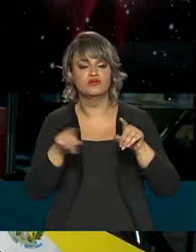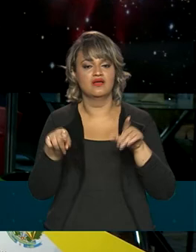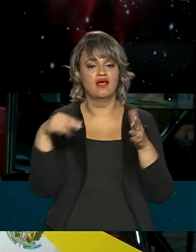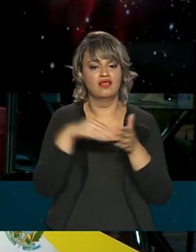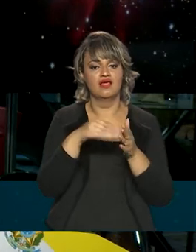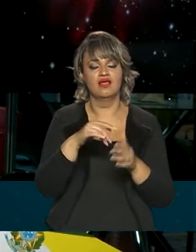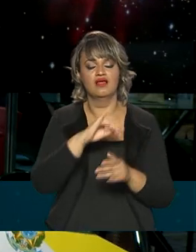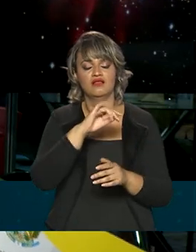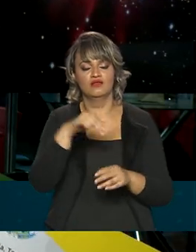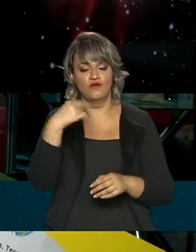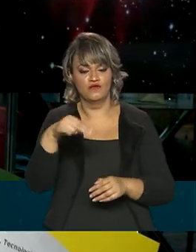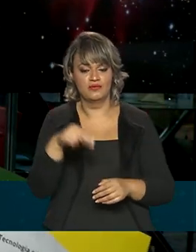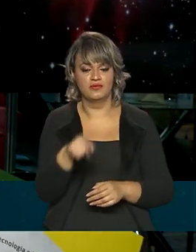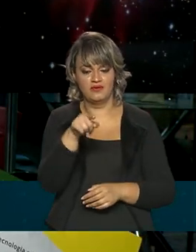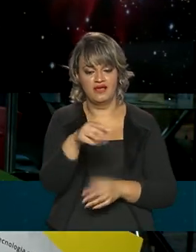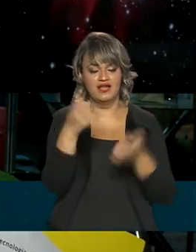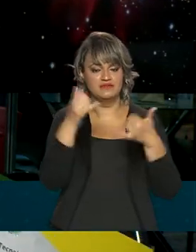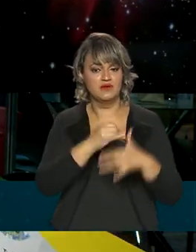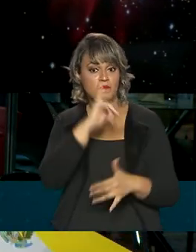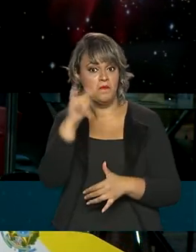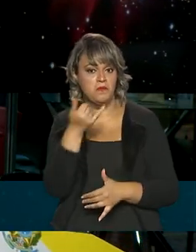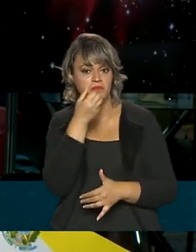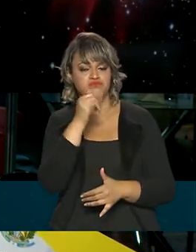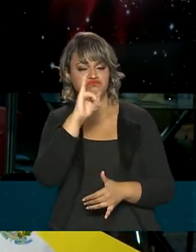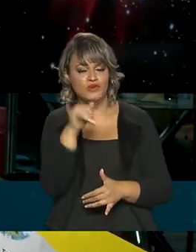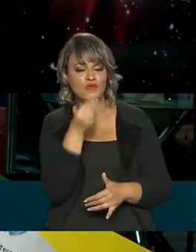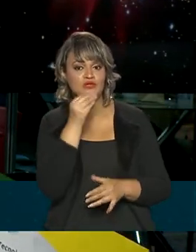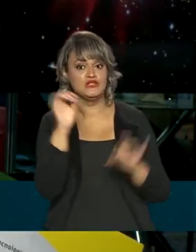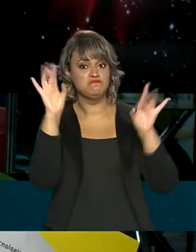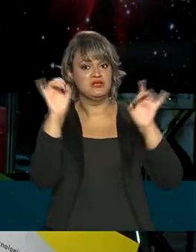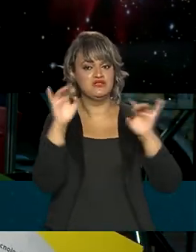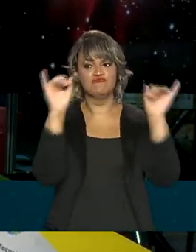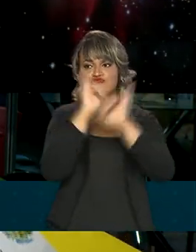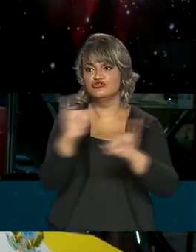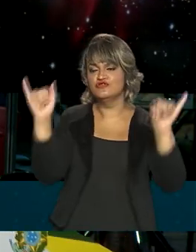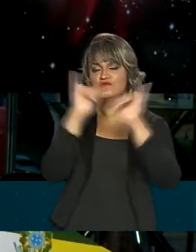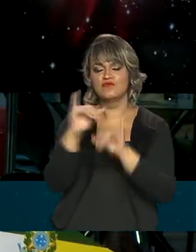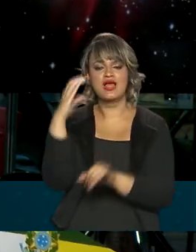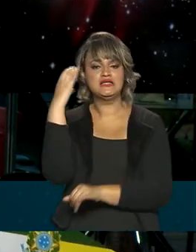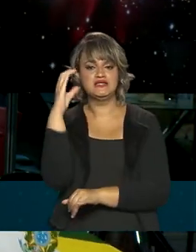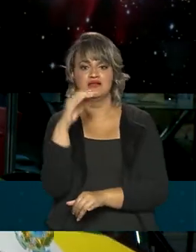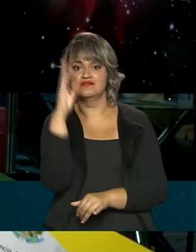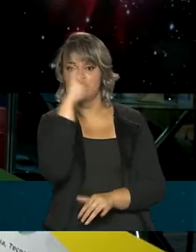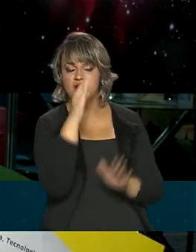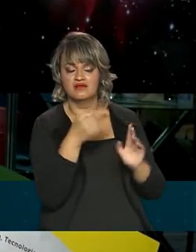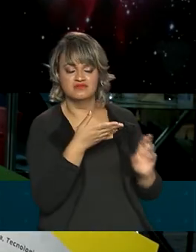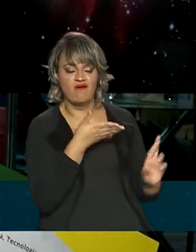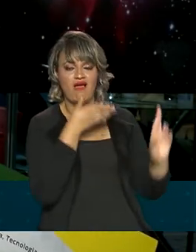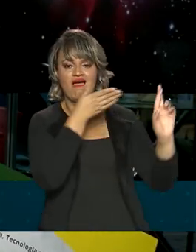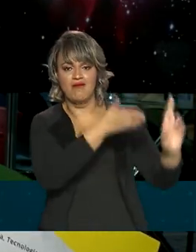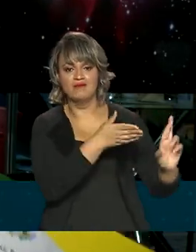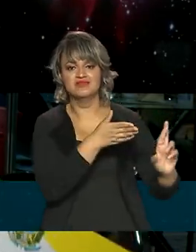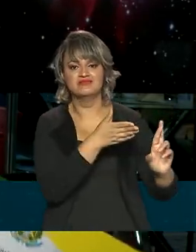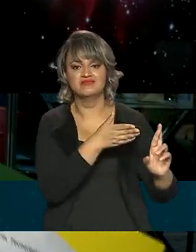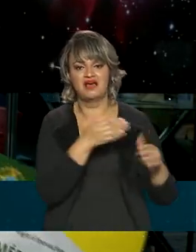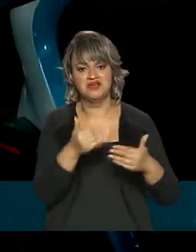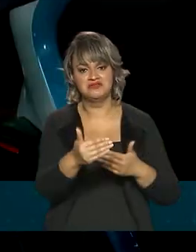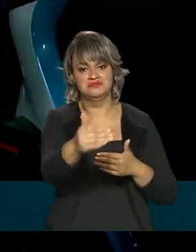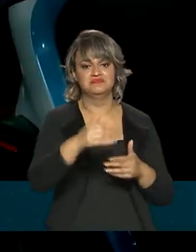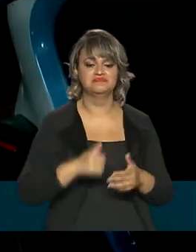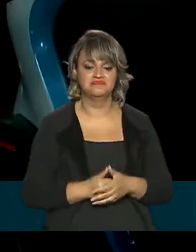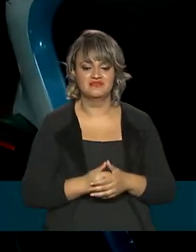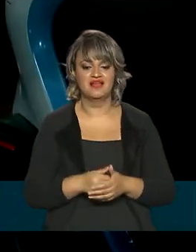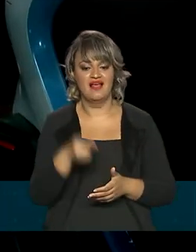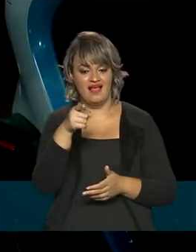oportunidade nacional e internacional de divulgar a ciência e levar o nome do Brasil aí pela frente.